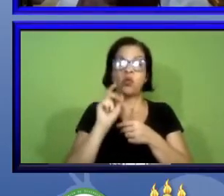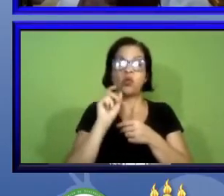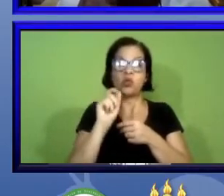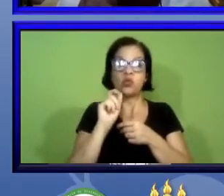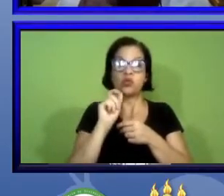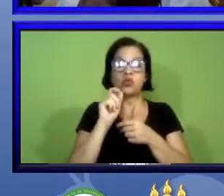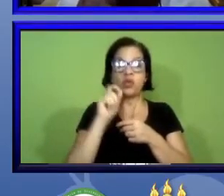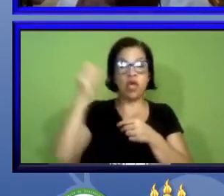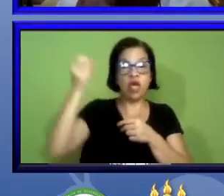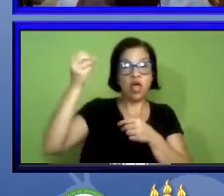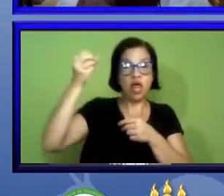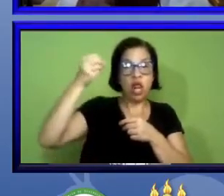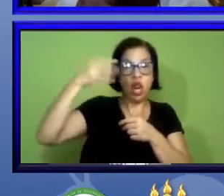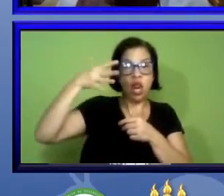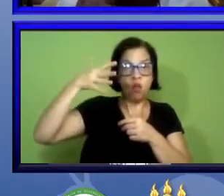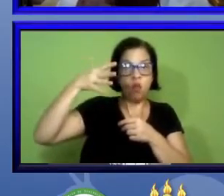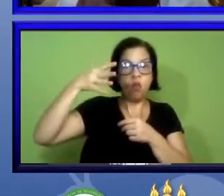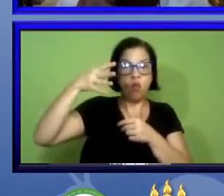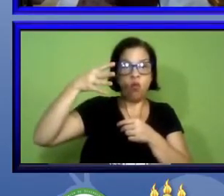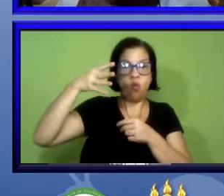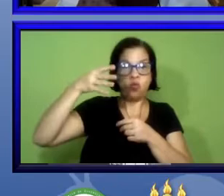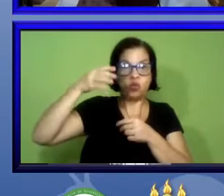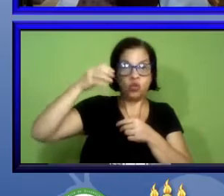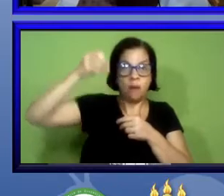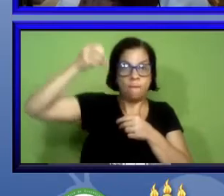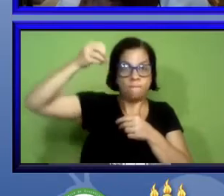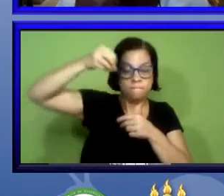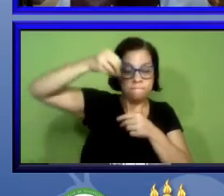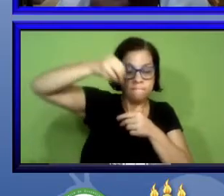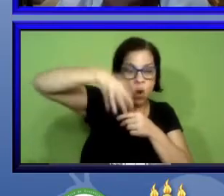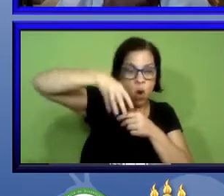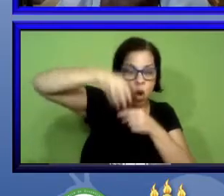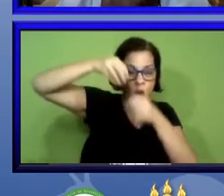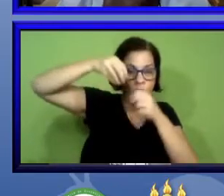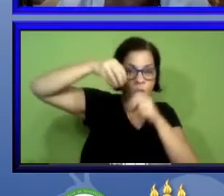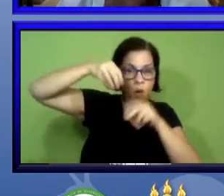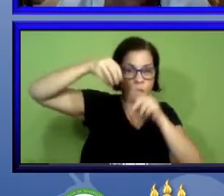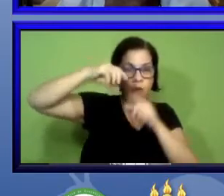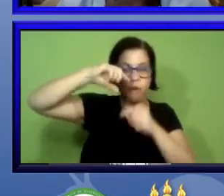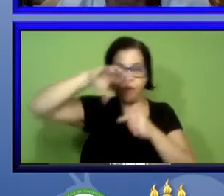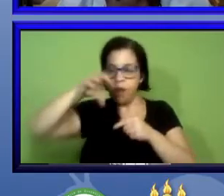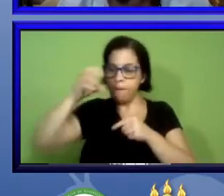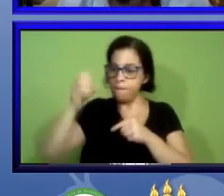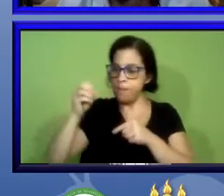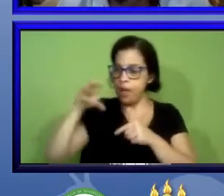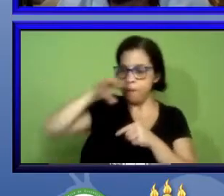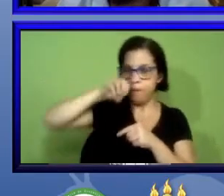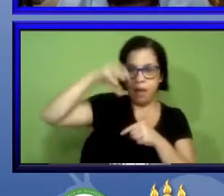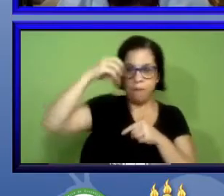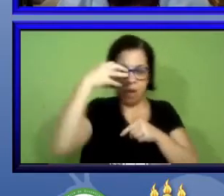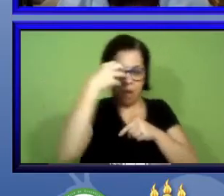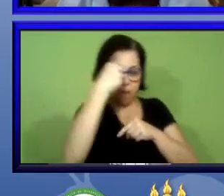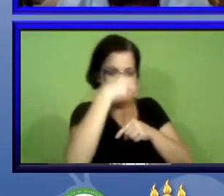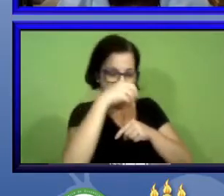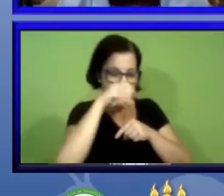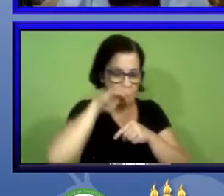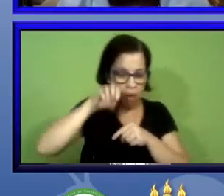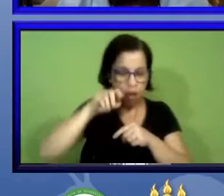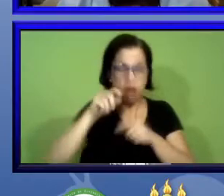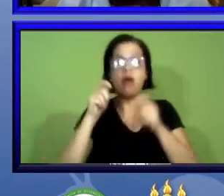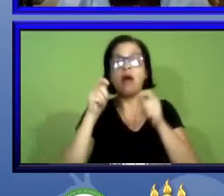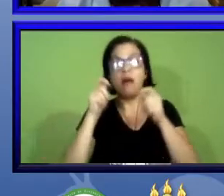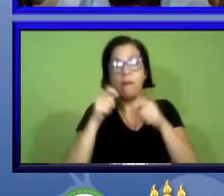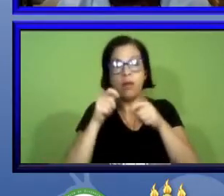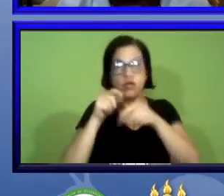uma luz de uma incidência de luz por ângulos diferentes de tal forma que as